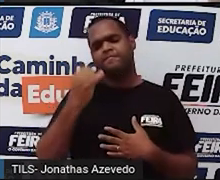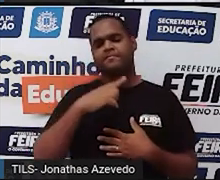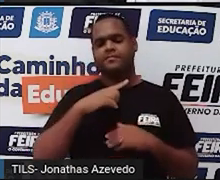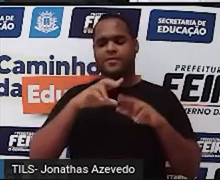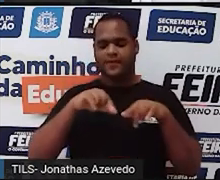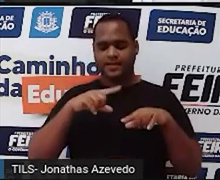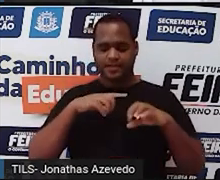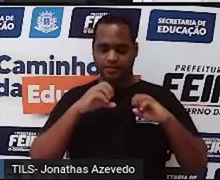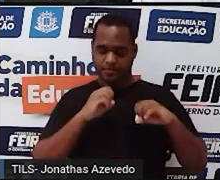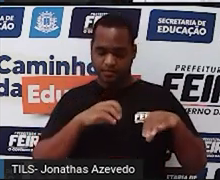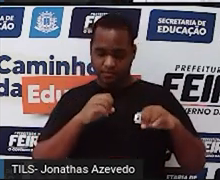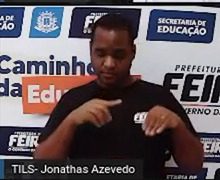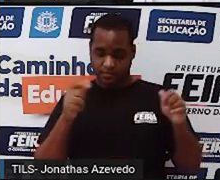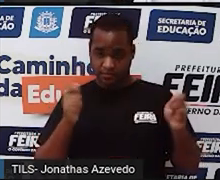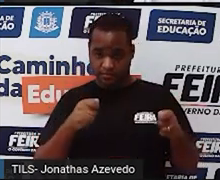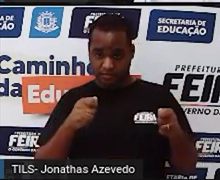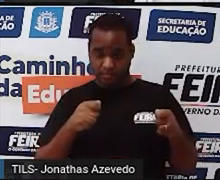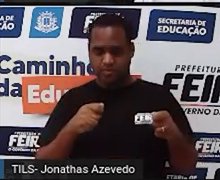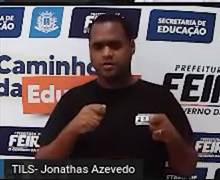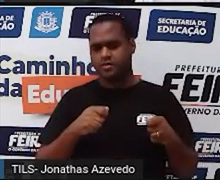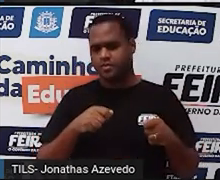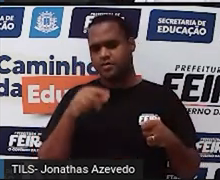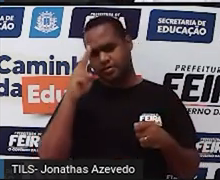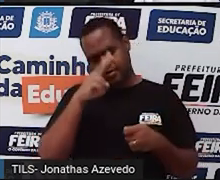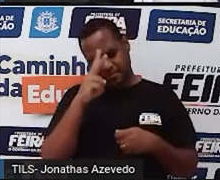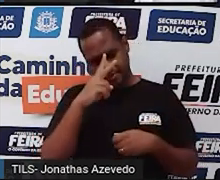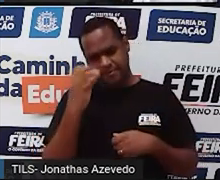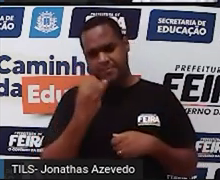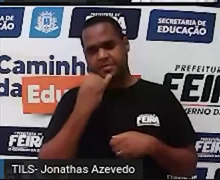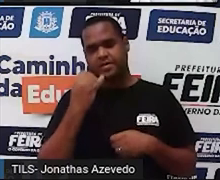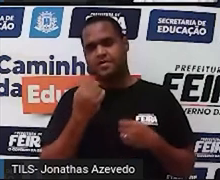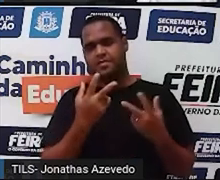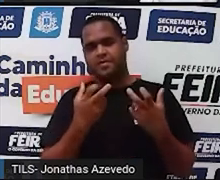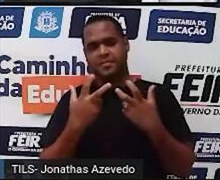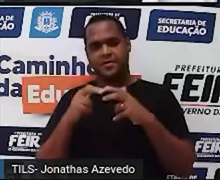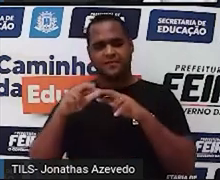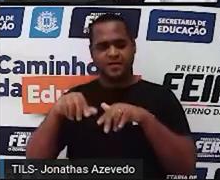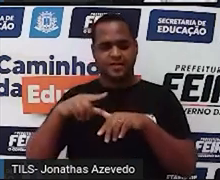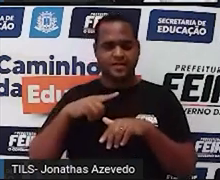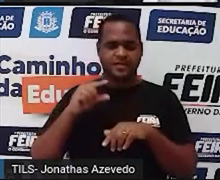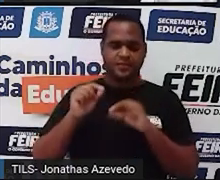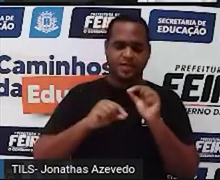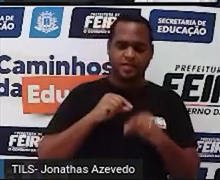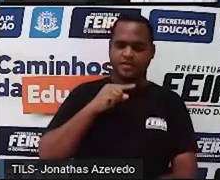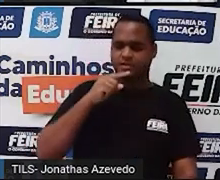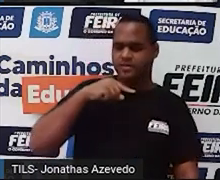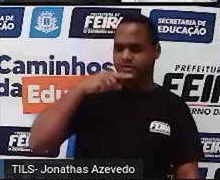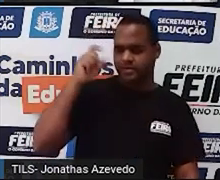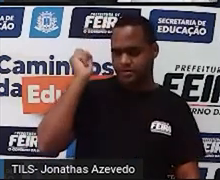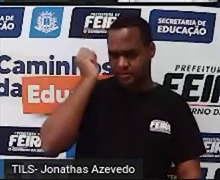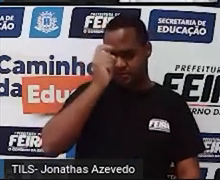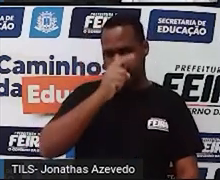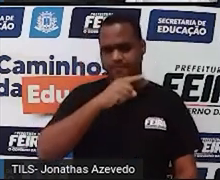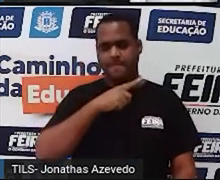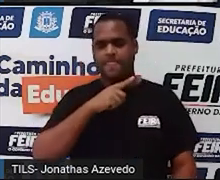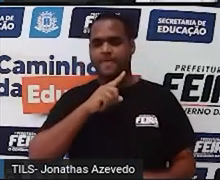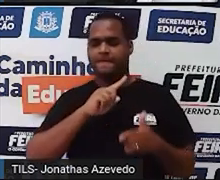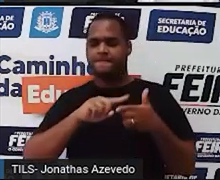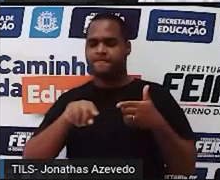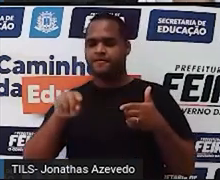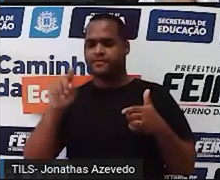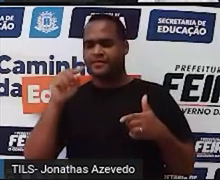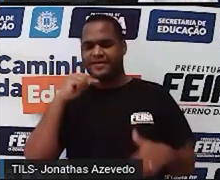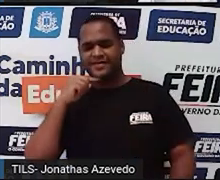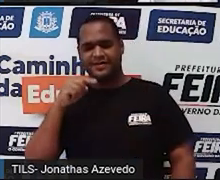da aula, essas lembranças vão fazer você perceber aonde ficou mais dúvida, aonde teve menos dúvida,